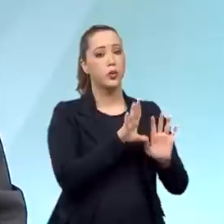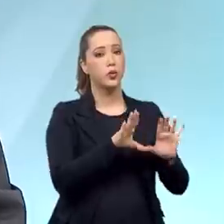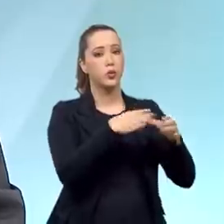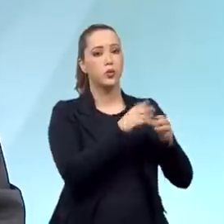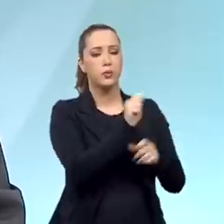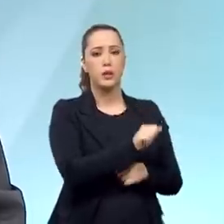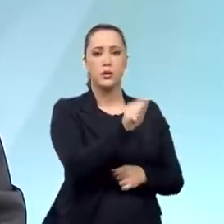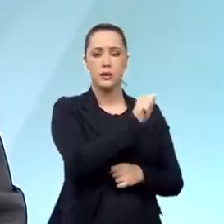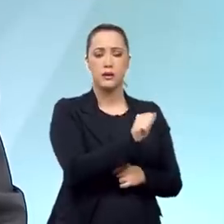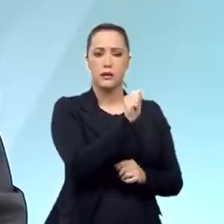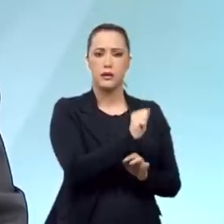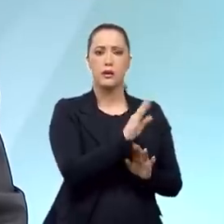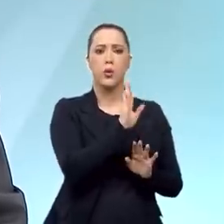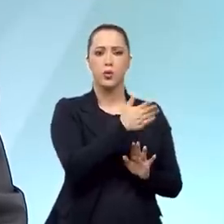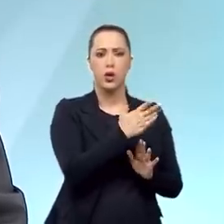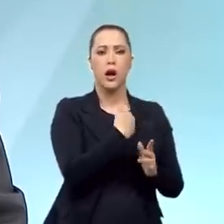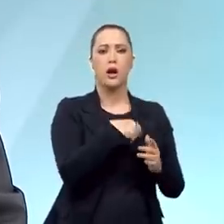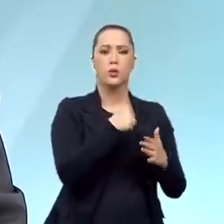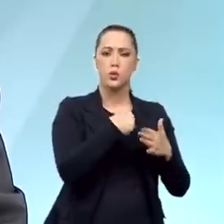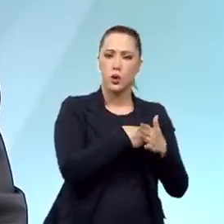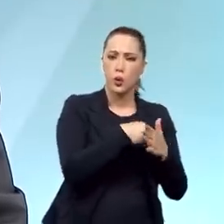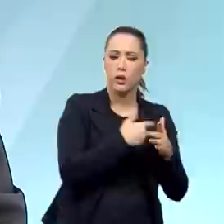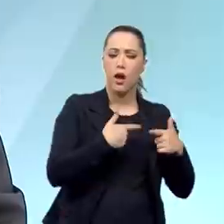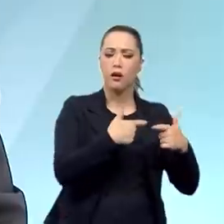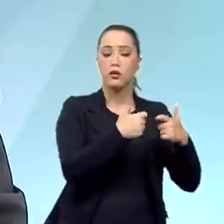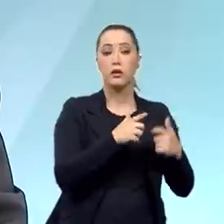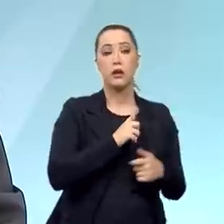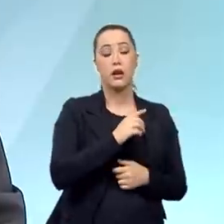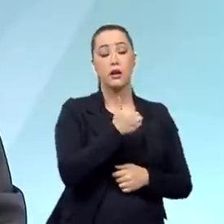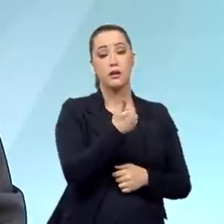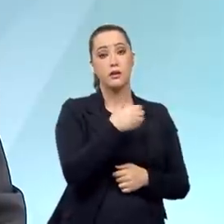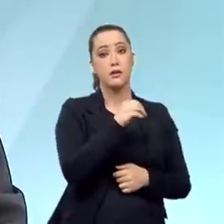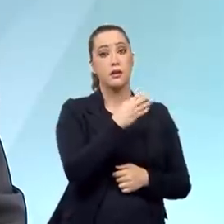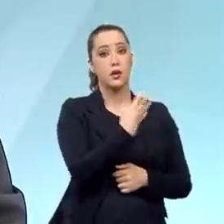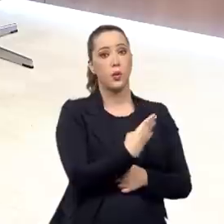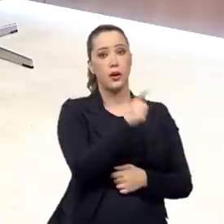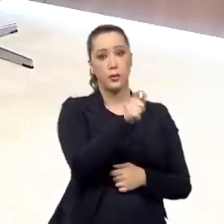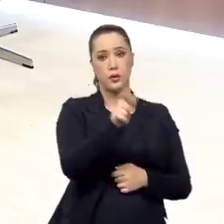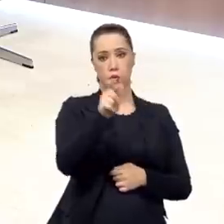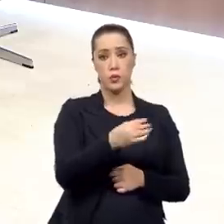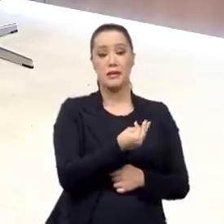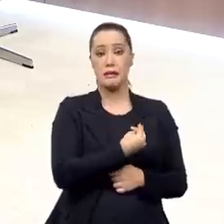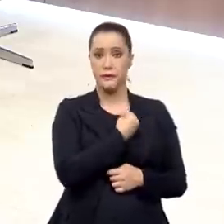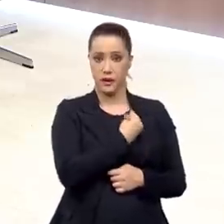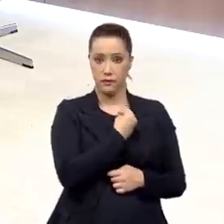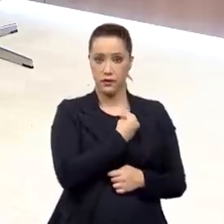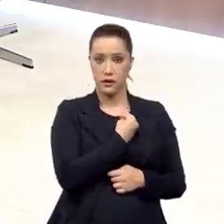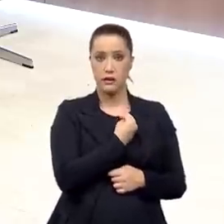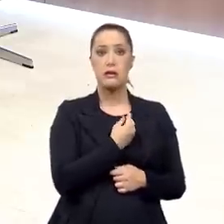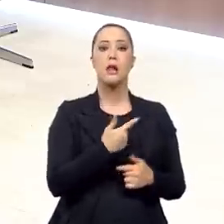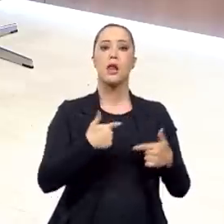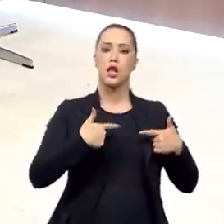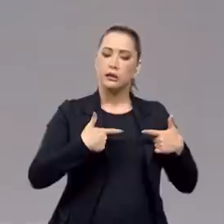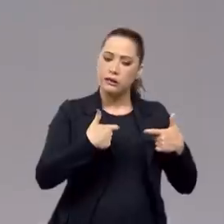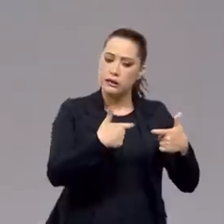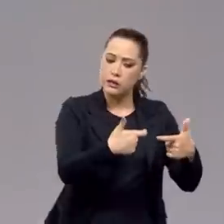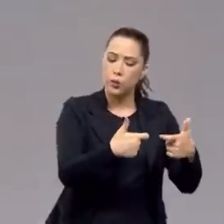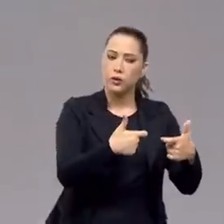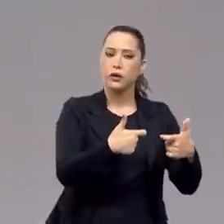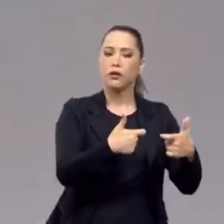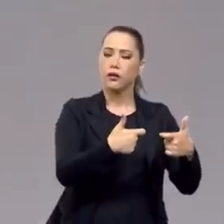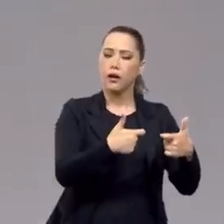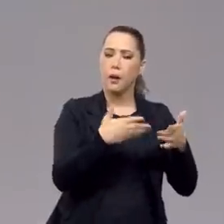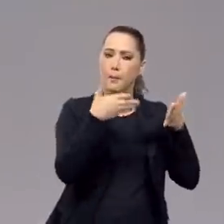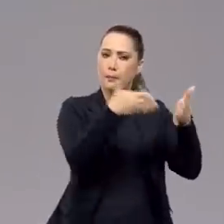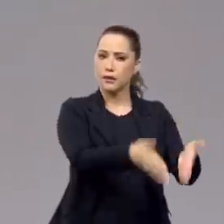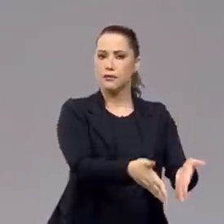veteranos, nós temos hoje 104 ainda vivos, veteranos. 104? Isso. Nós vimos um depoimento agora há pouco, no